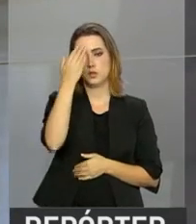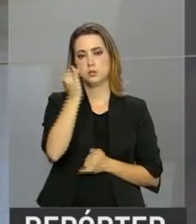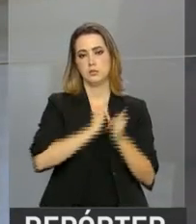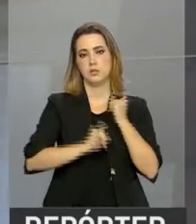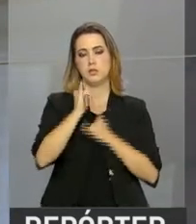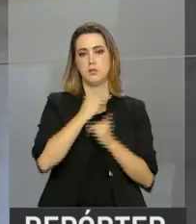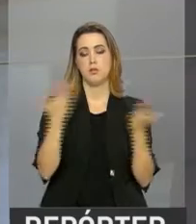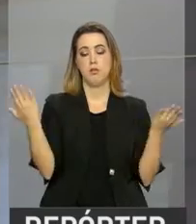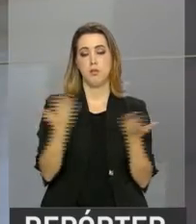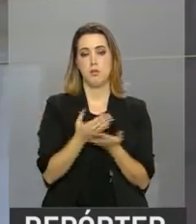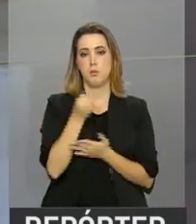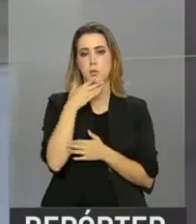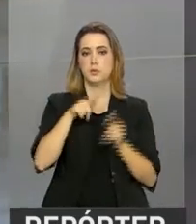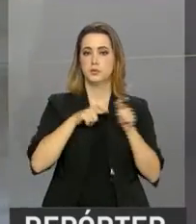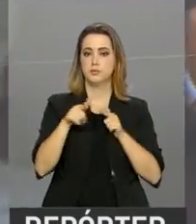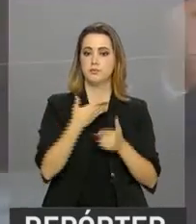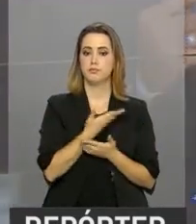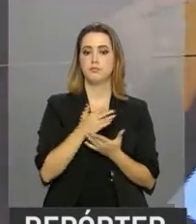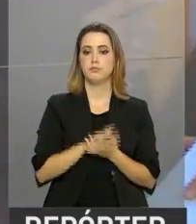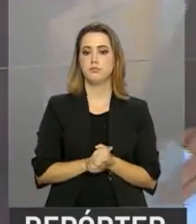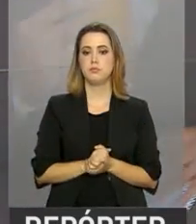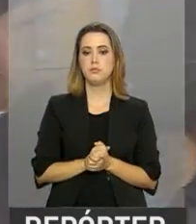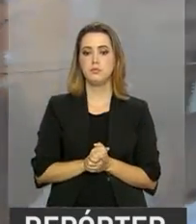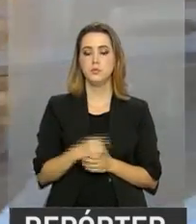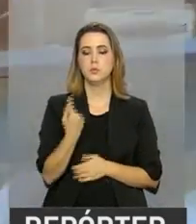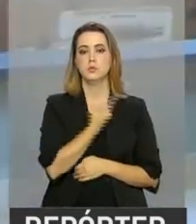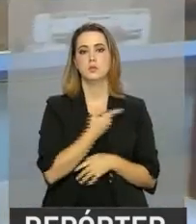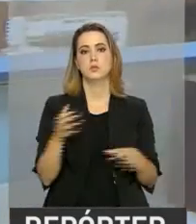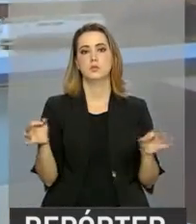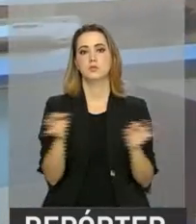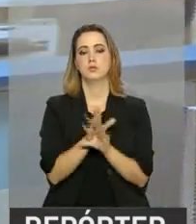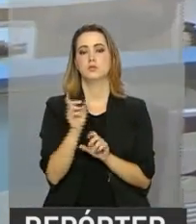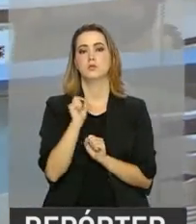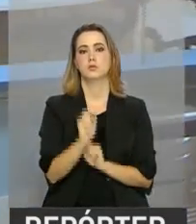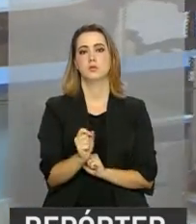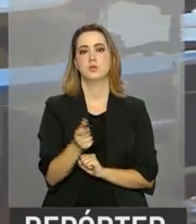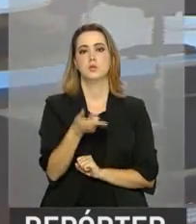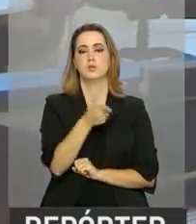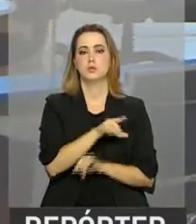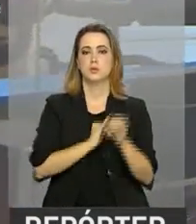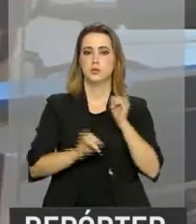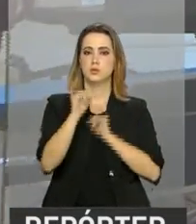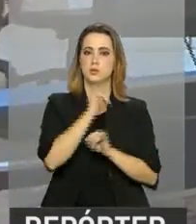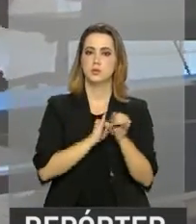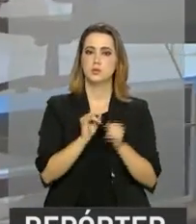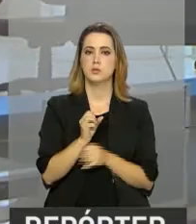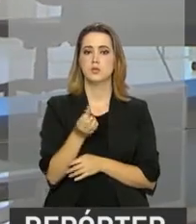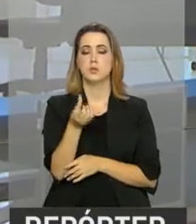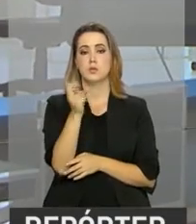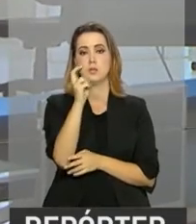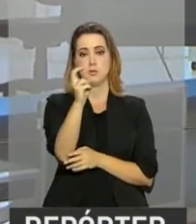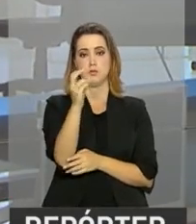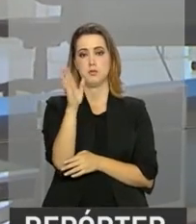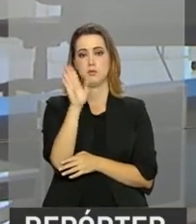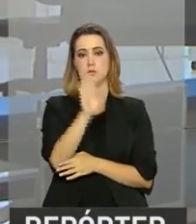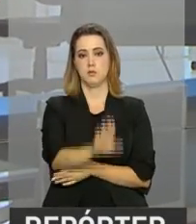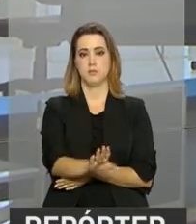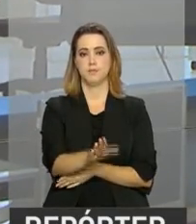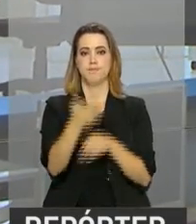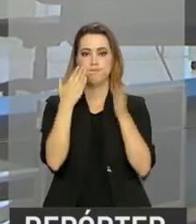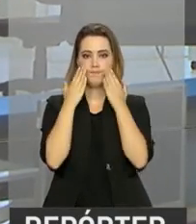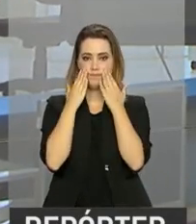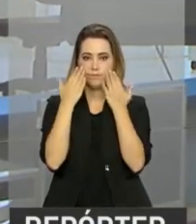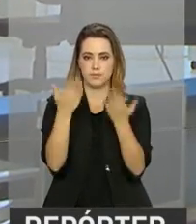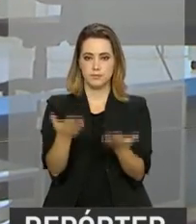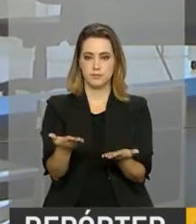informações, Paulo La Salve, é bom trabalho para você. E nós ficamos por aqui. Podemos voltar a qualquer momento com outras informações ou às 5 da tarde na